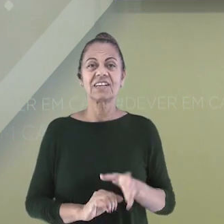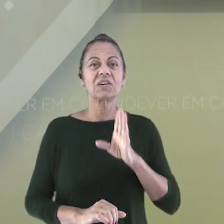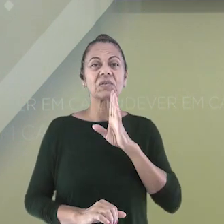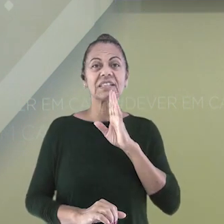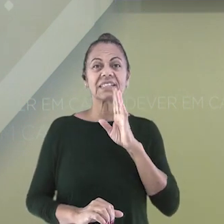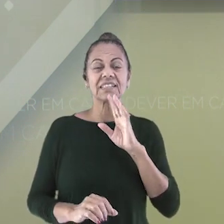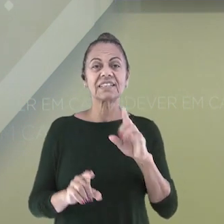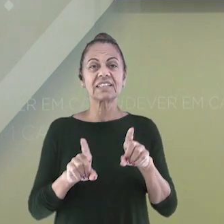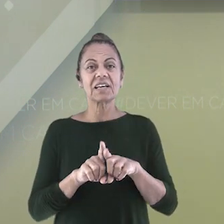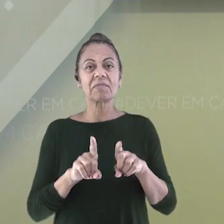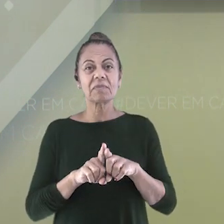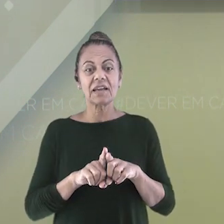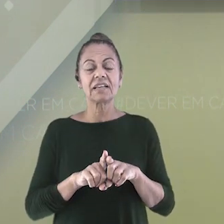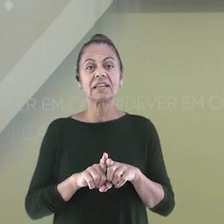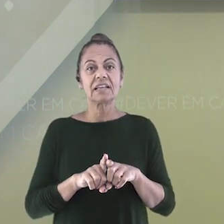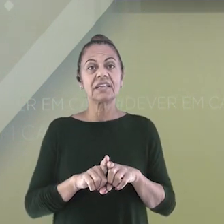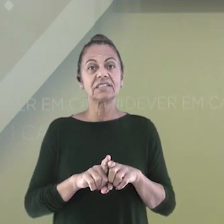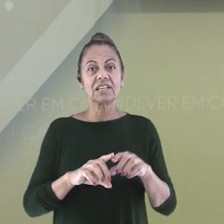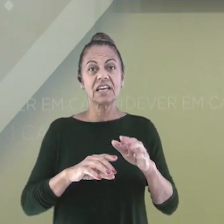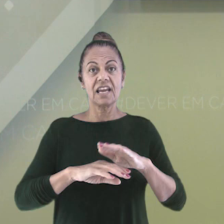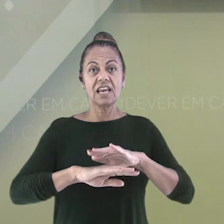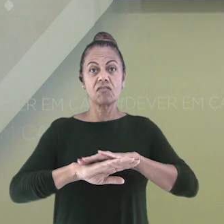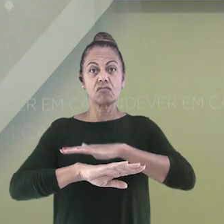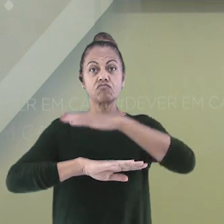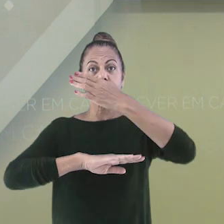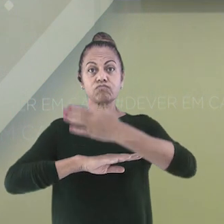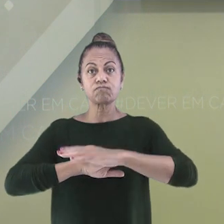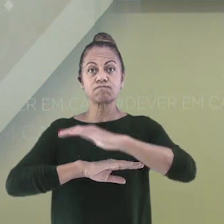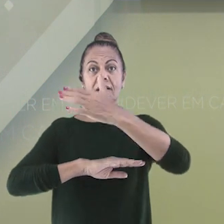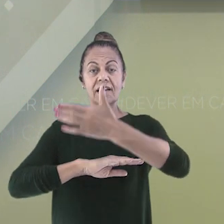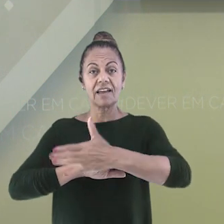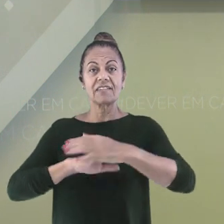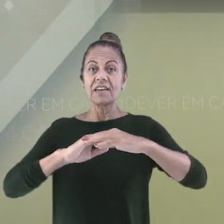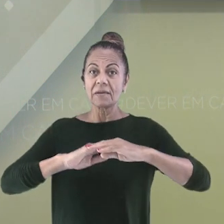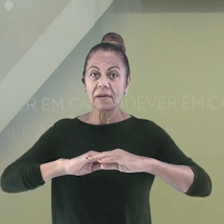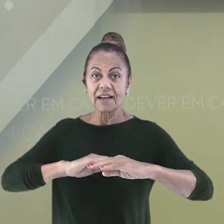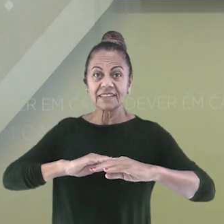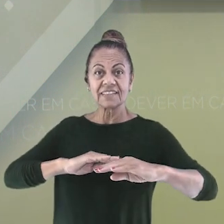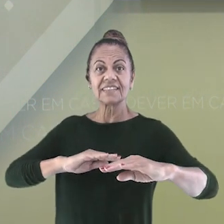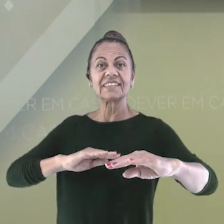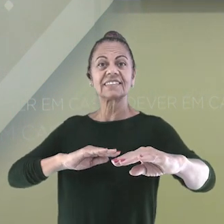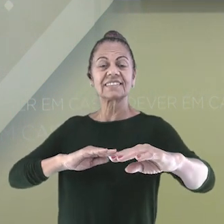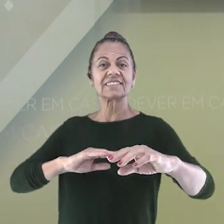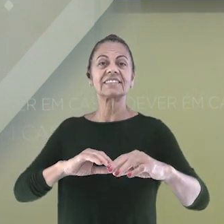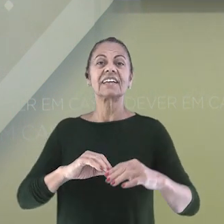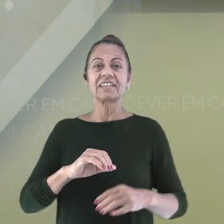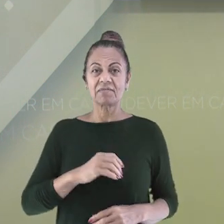formações de relevo de planaltos e a maior planície inundável do mundo, o Pantanal.